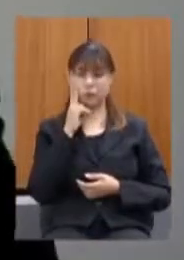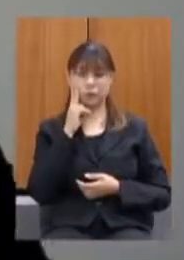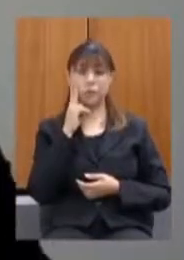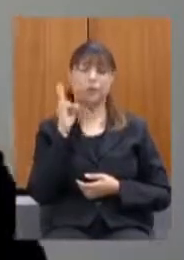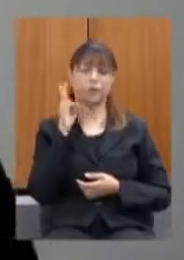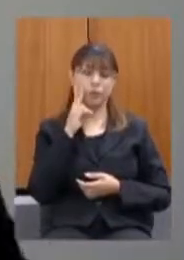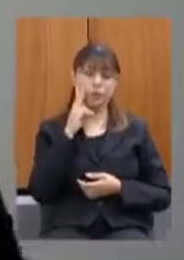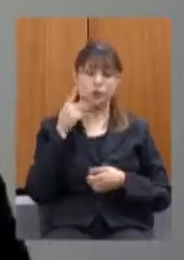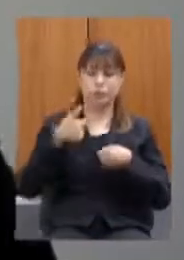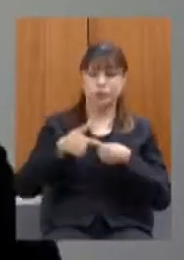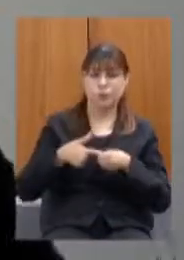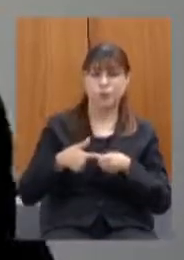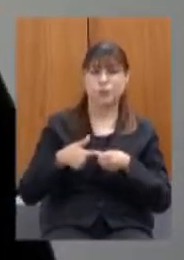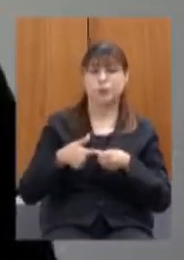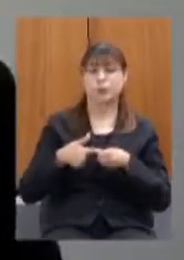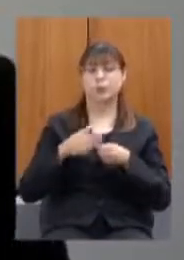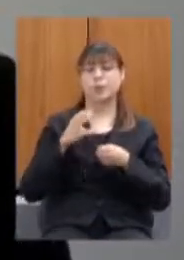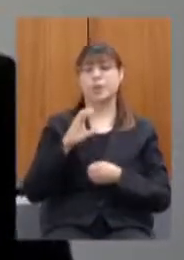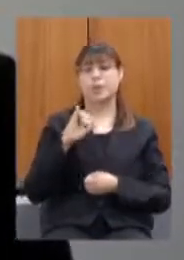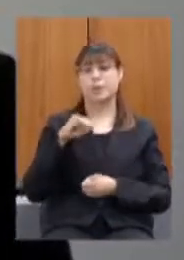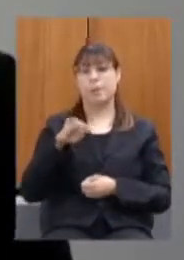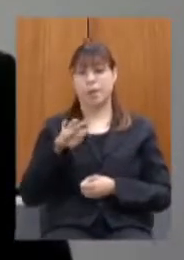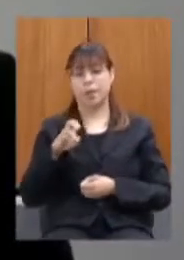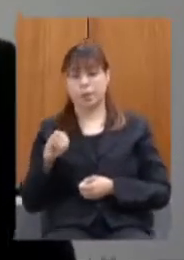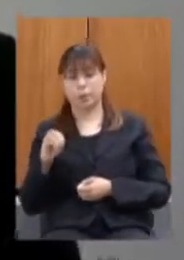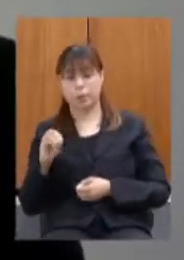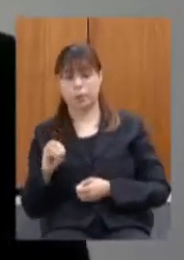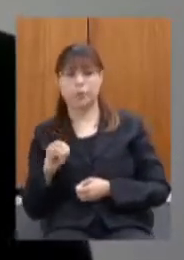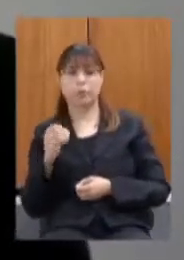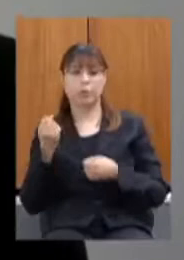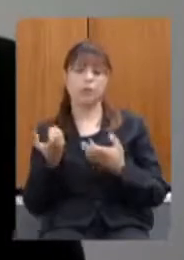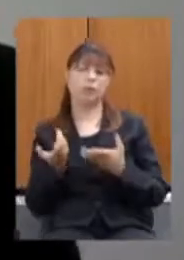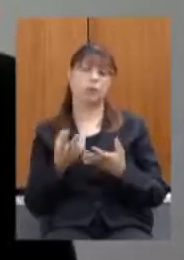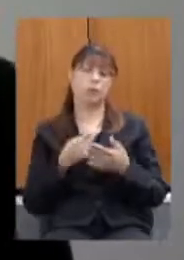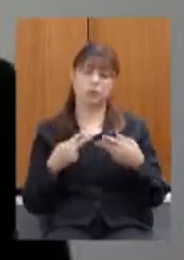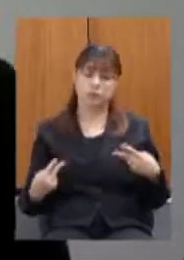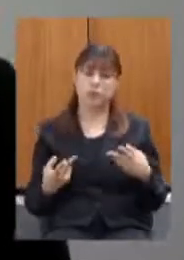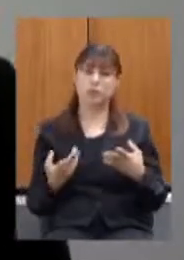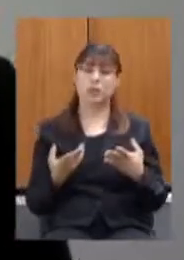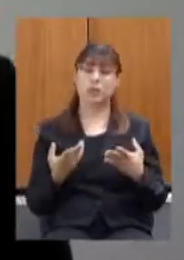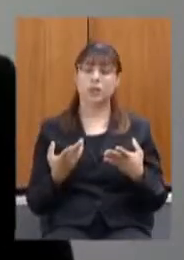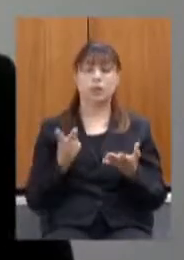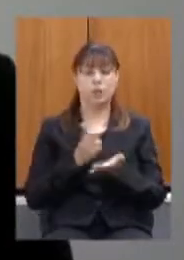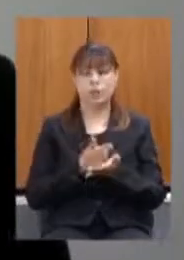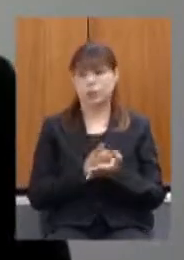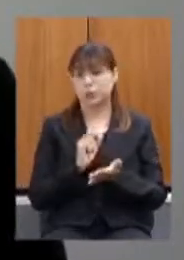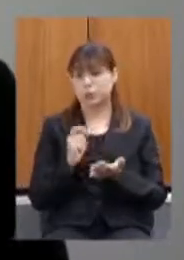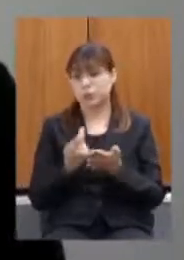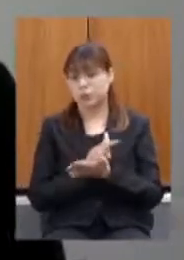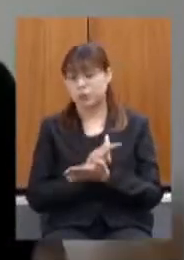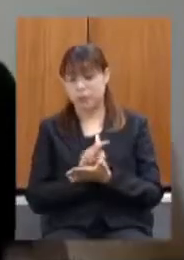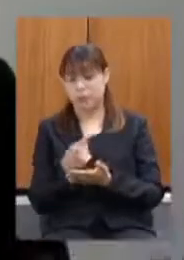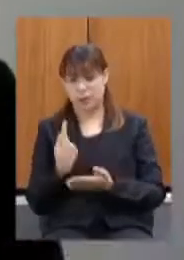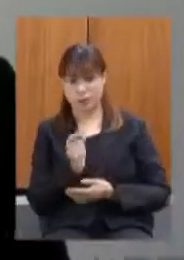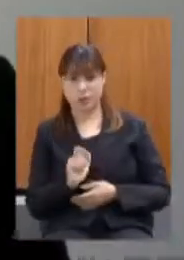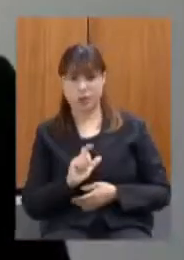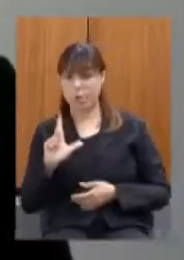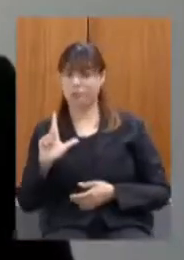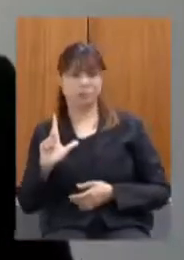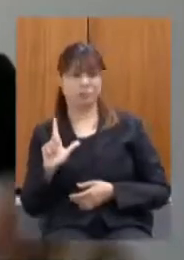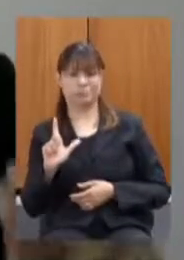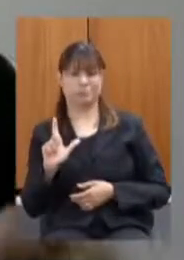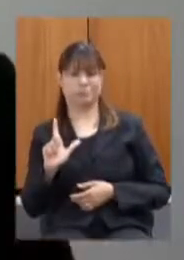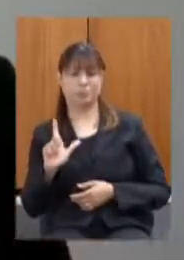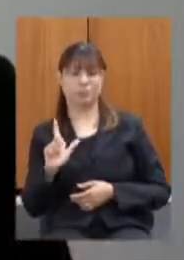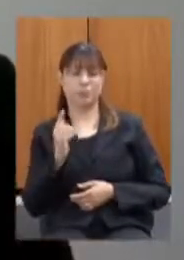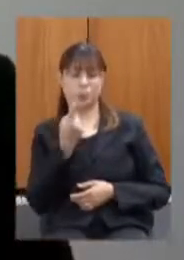combustível para cimento para cigarro e vários outros produtos trabalham e reflete o que é praticado ninguém está aumentando e por último